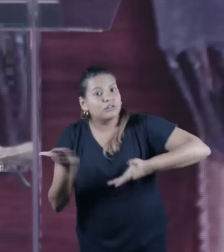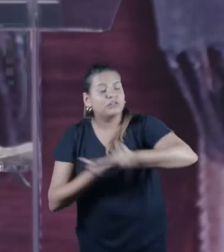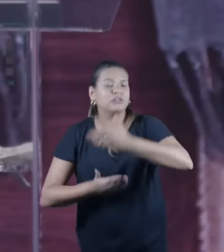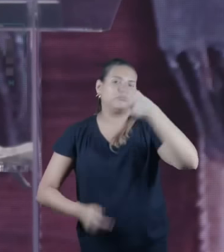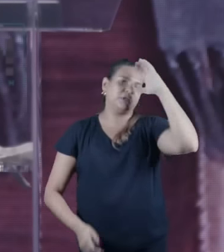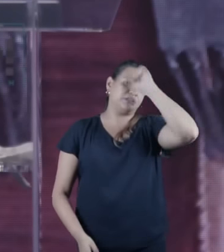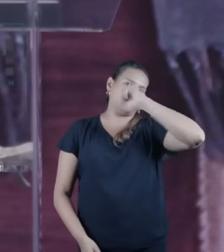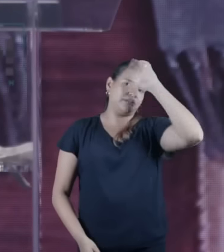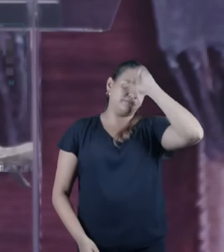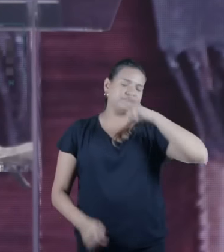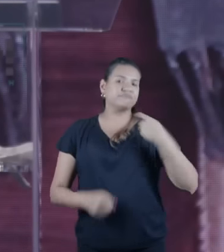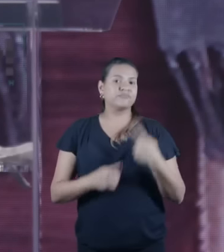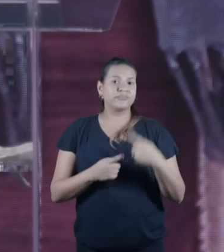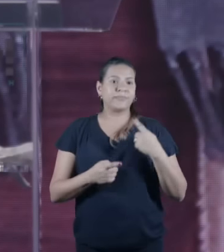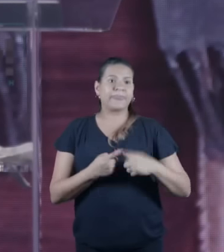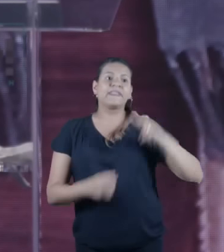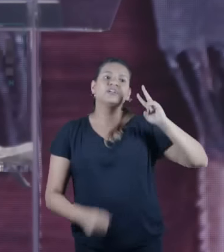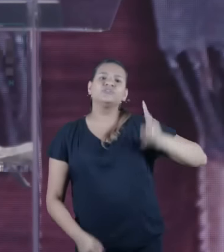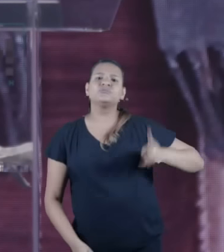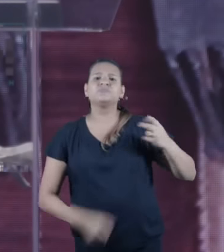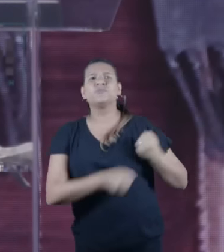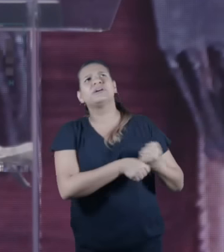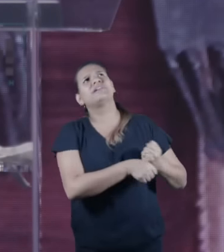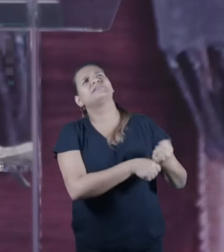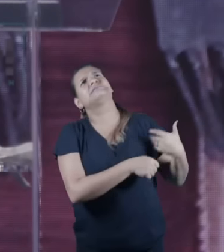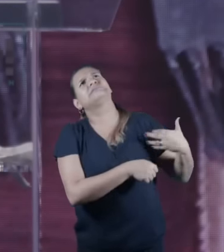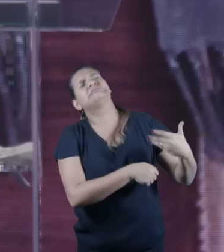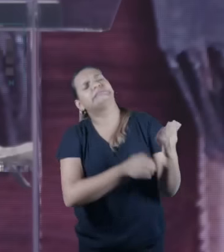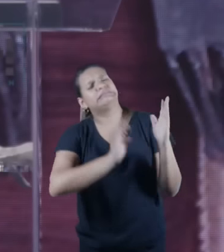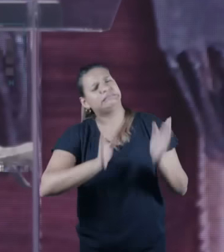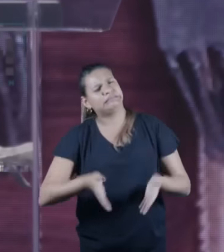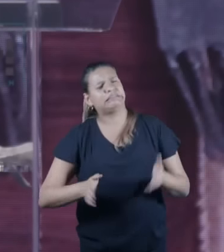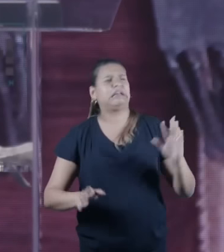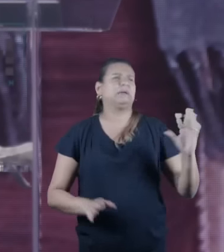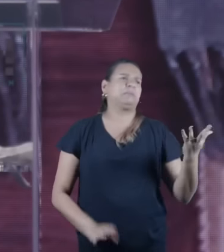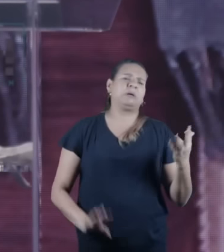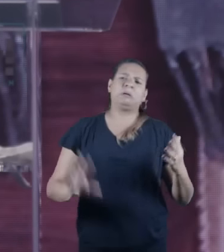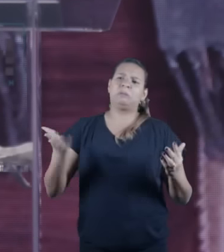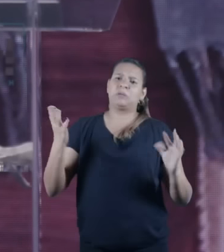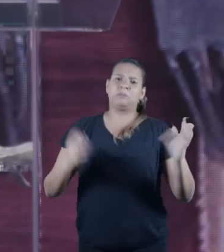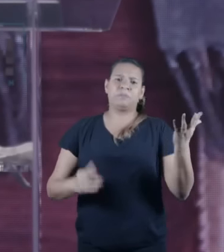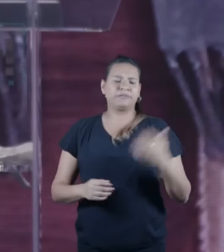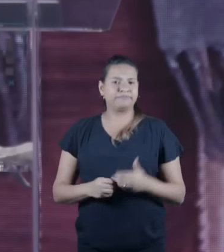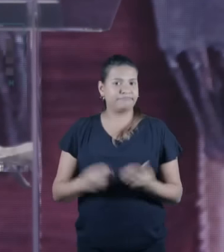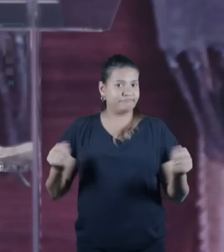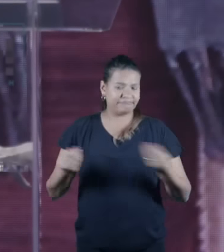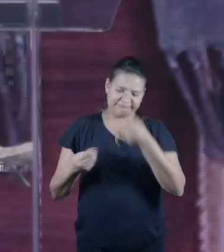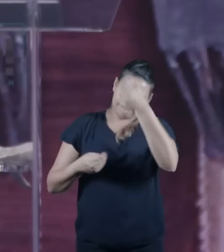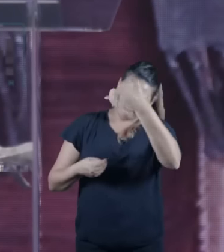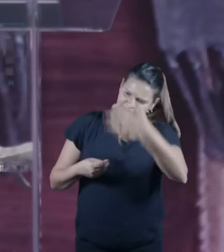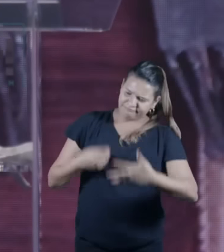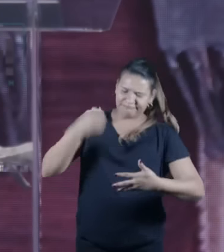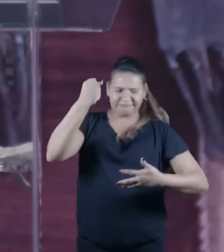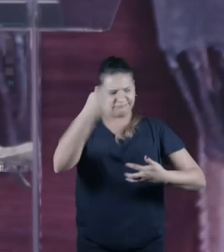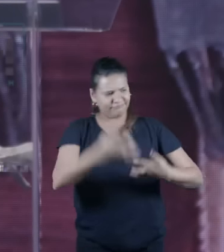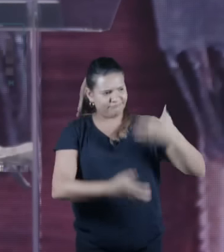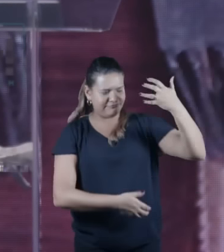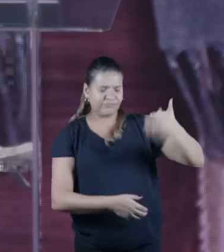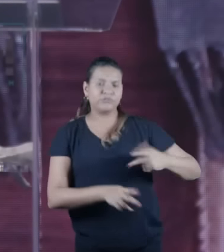anos houveram muitos problemas se usou muita coisa para justificar a perseguição aos judeus